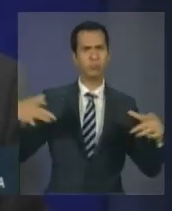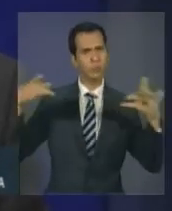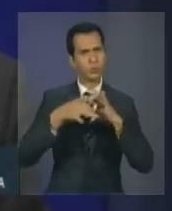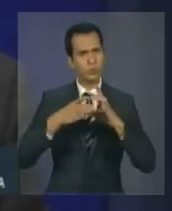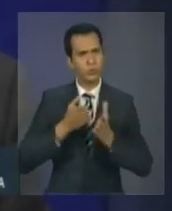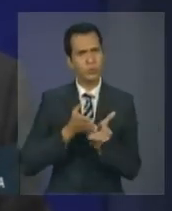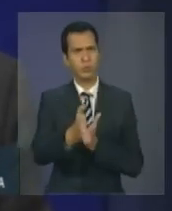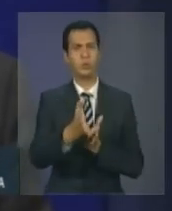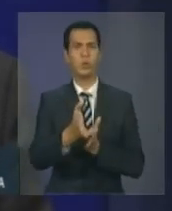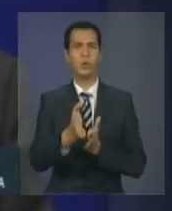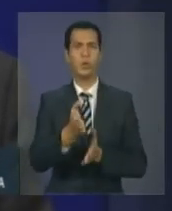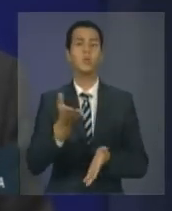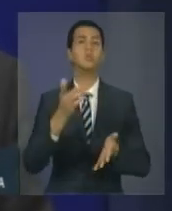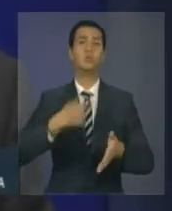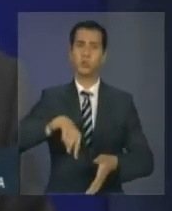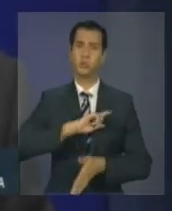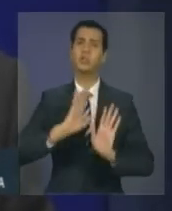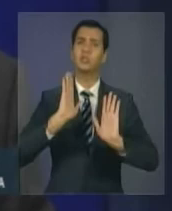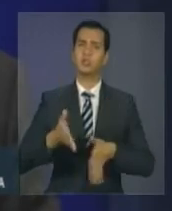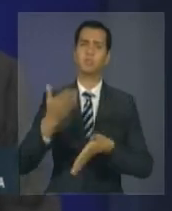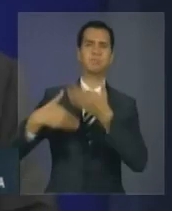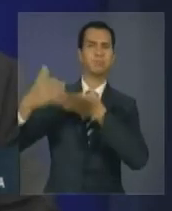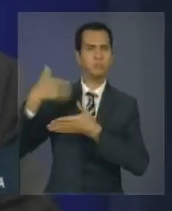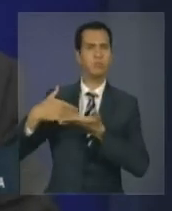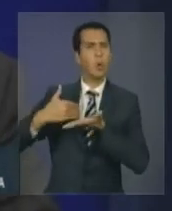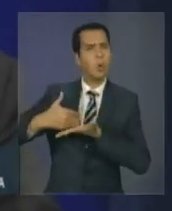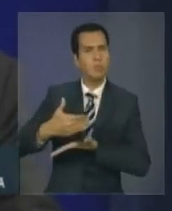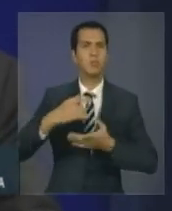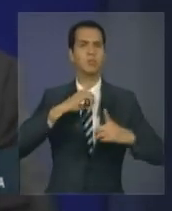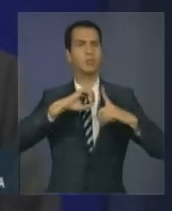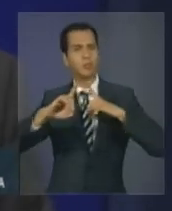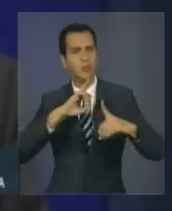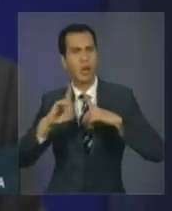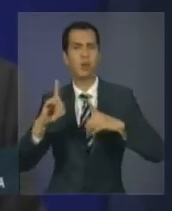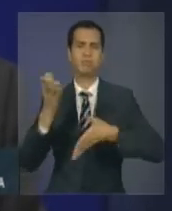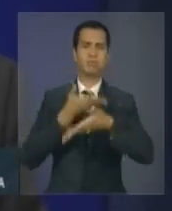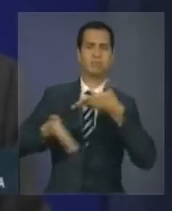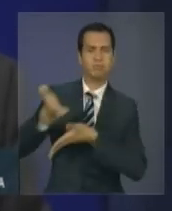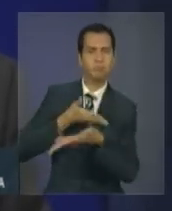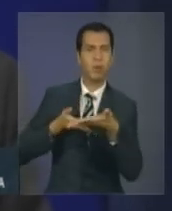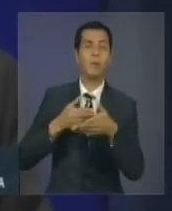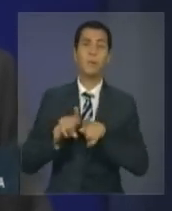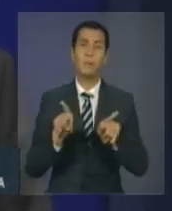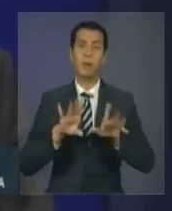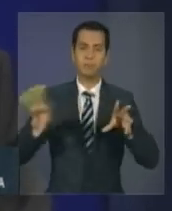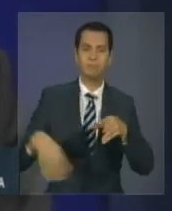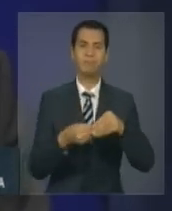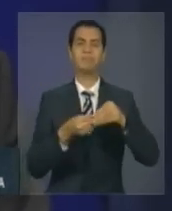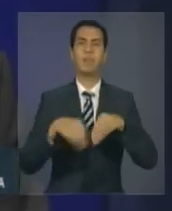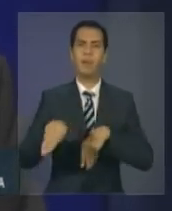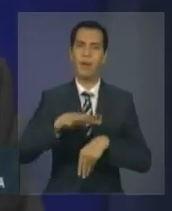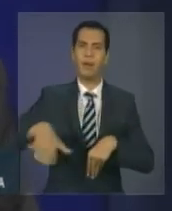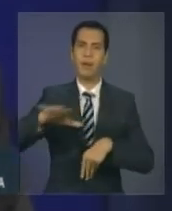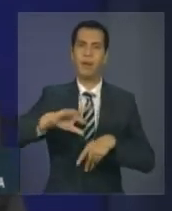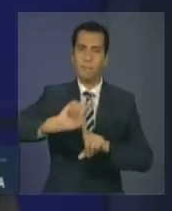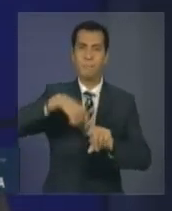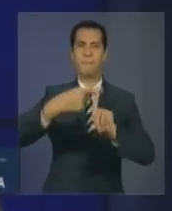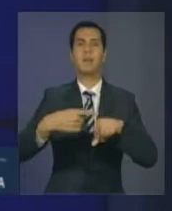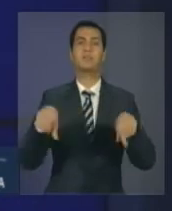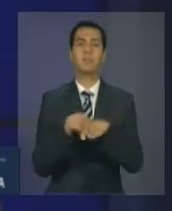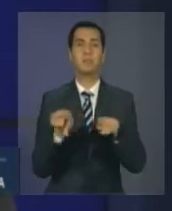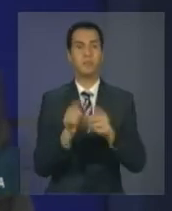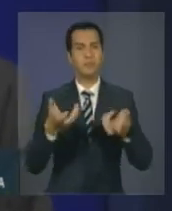estruturado e onde vamos desenvolver esse diálogo mesmo a novas áreas, e também reforçar o nosso diálogo político,